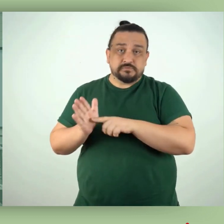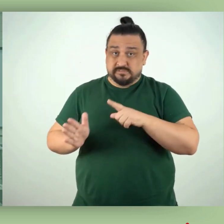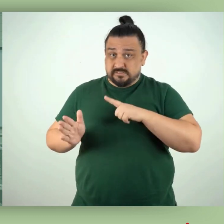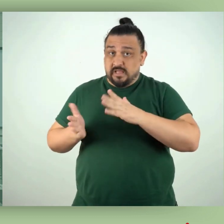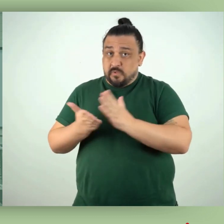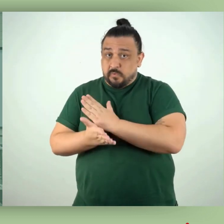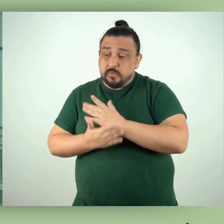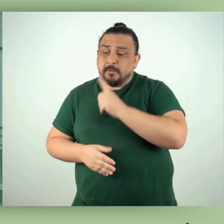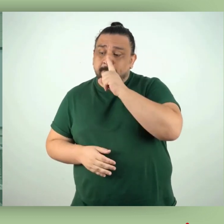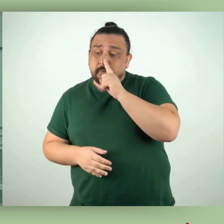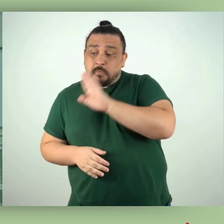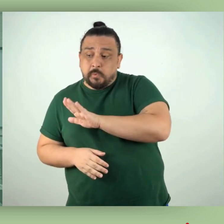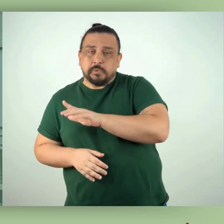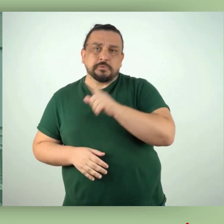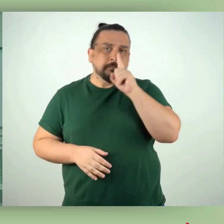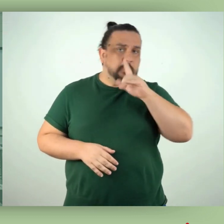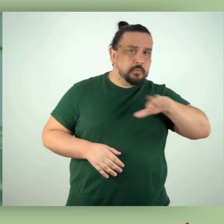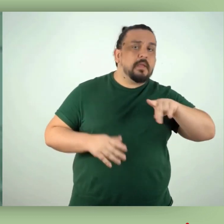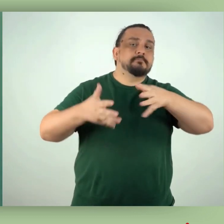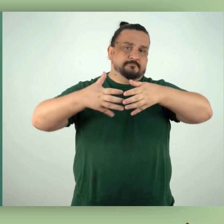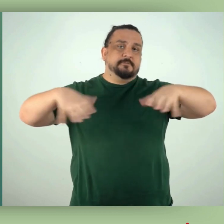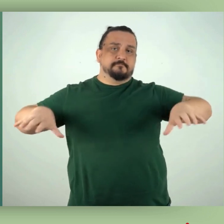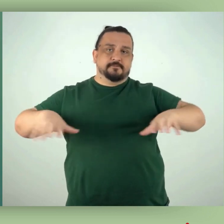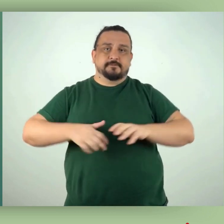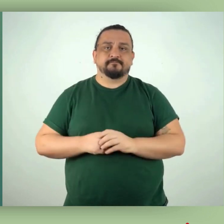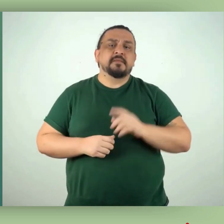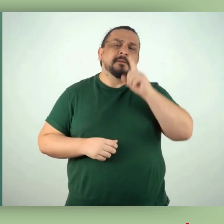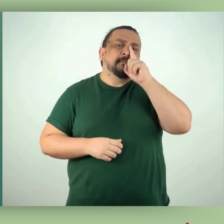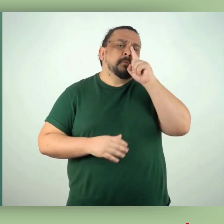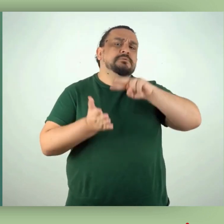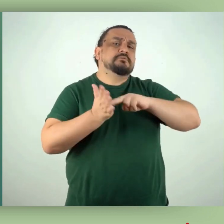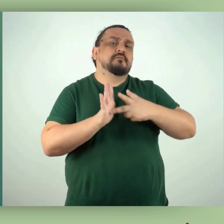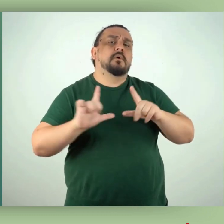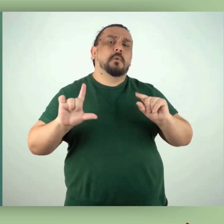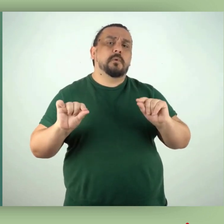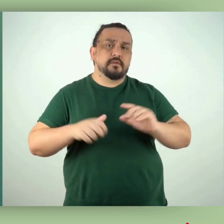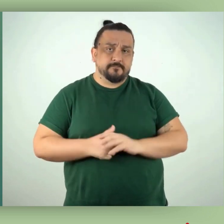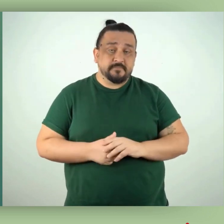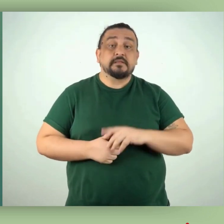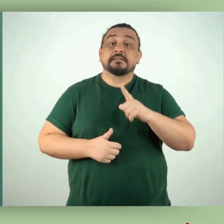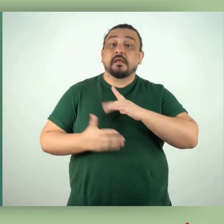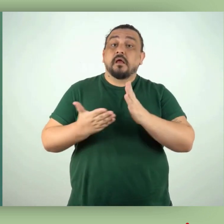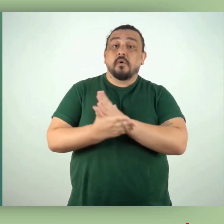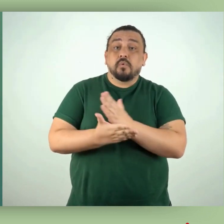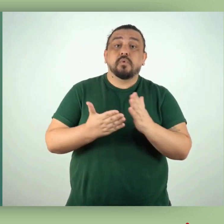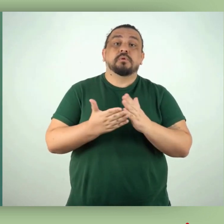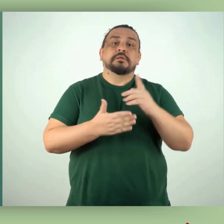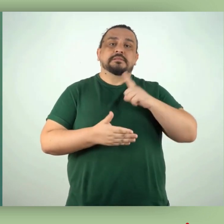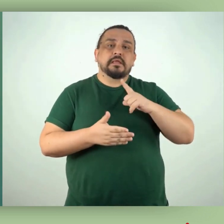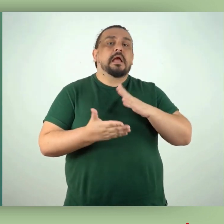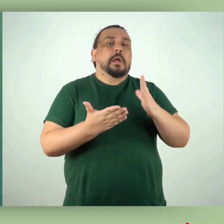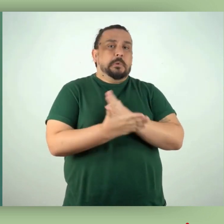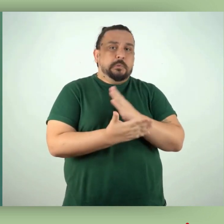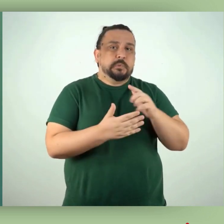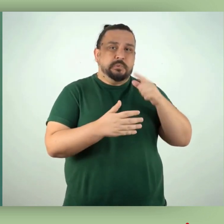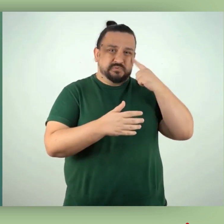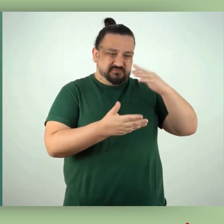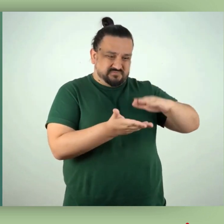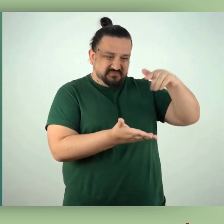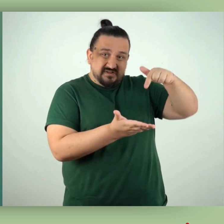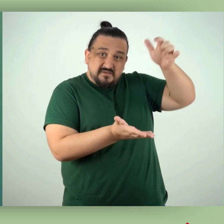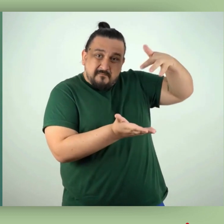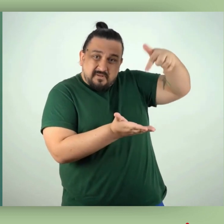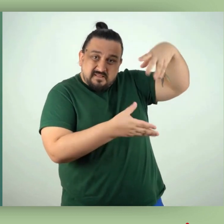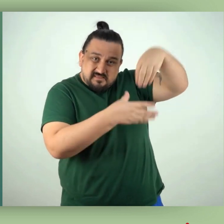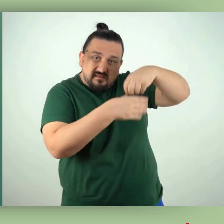separado de outro não perigoso. Resíduo perigoso é definido como sendo aquele que apresenta características de